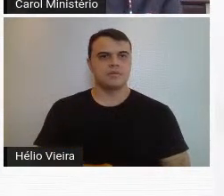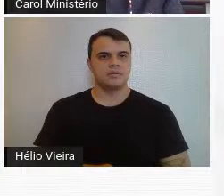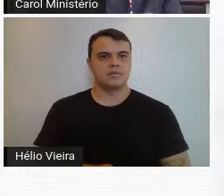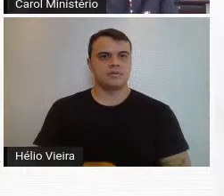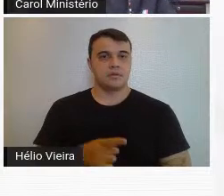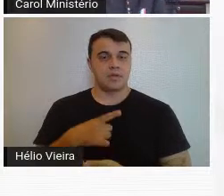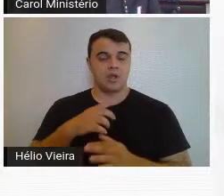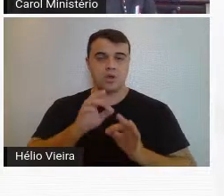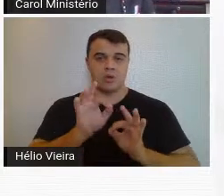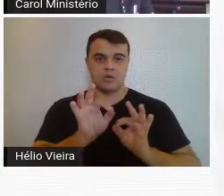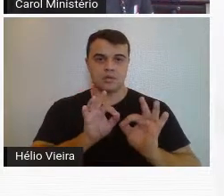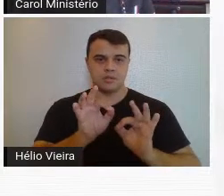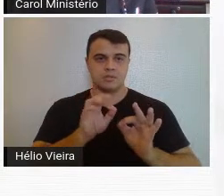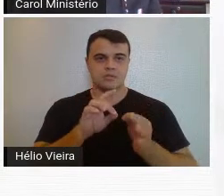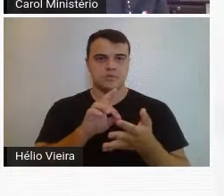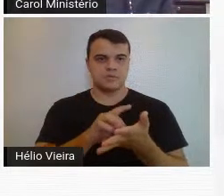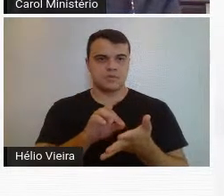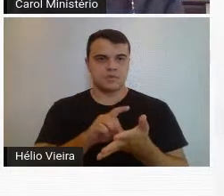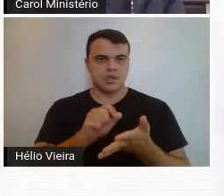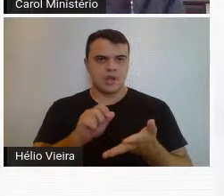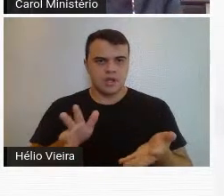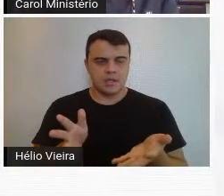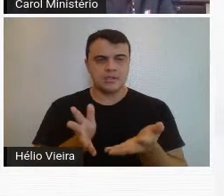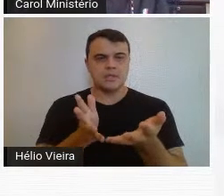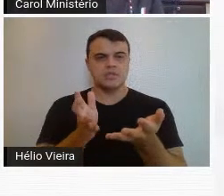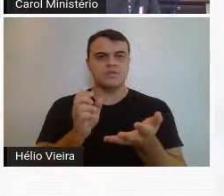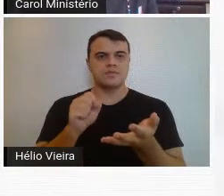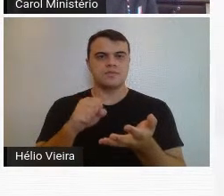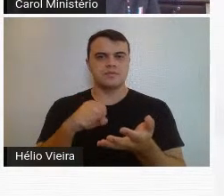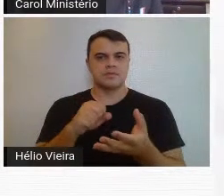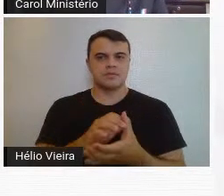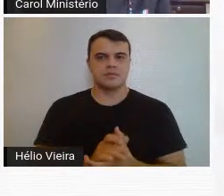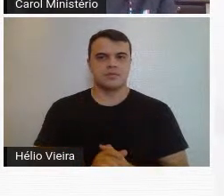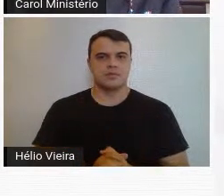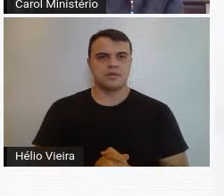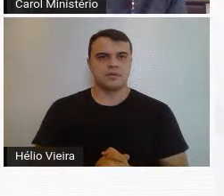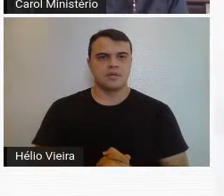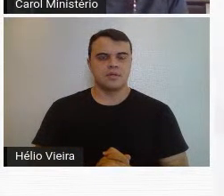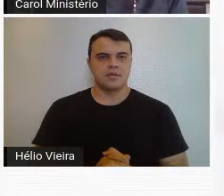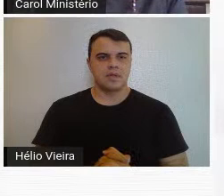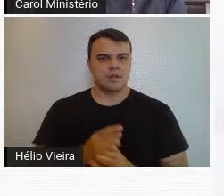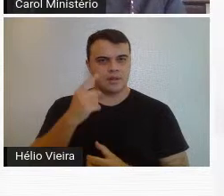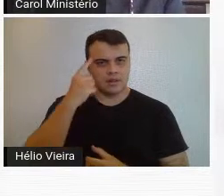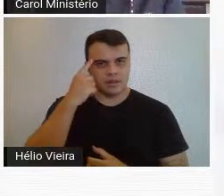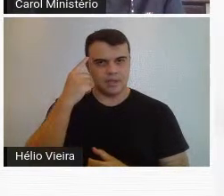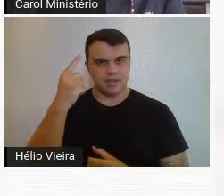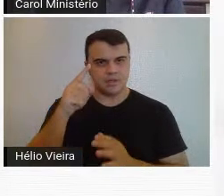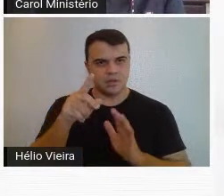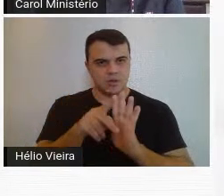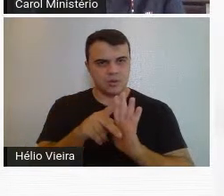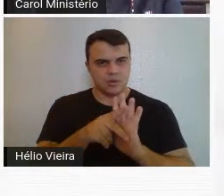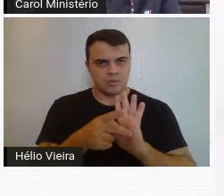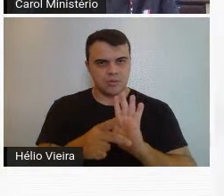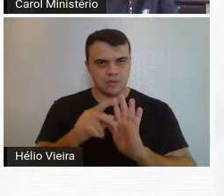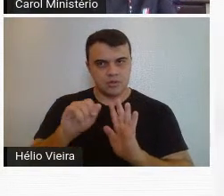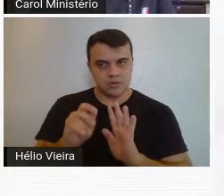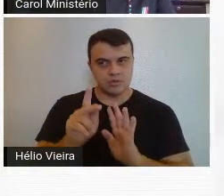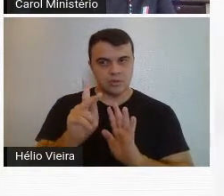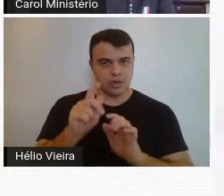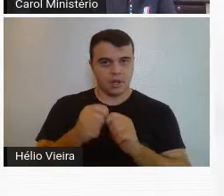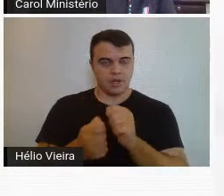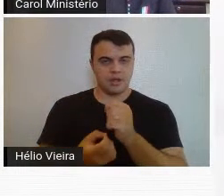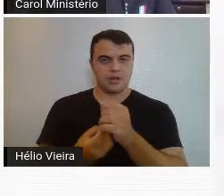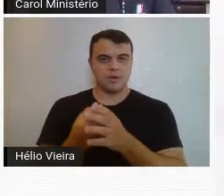por organização, é claro que por incentivo e pela idealização do próprio Celino Kubitschek na época,